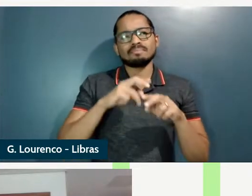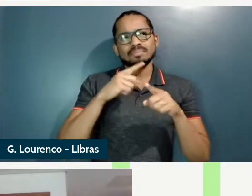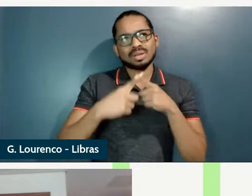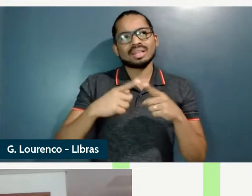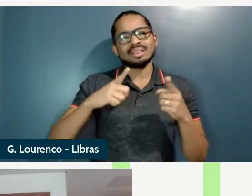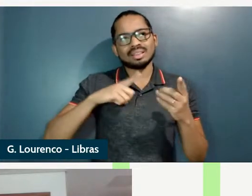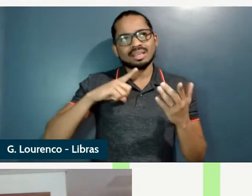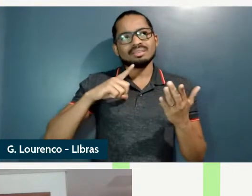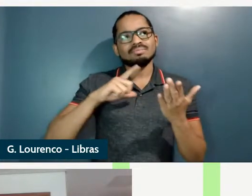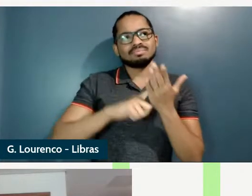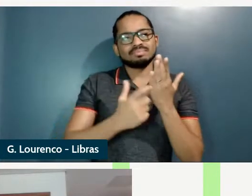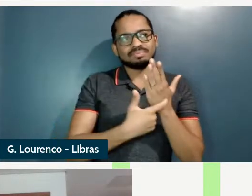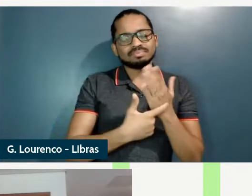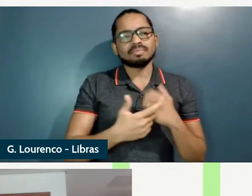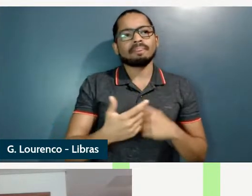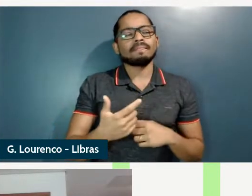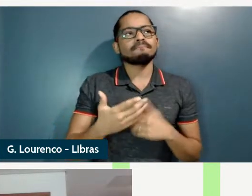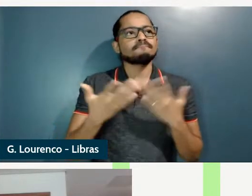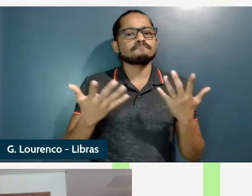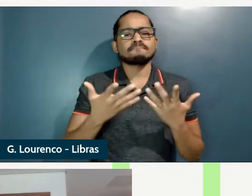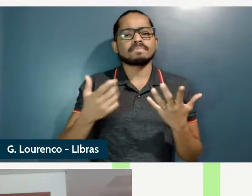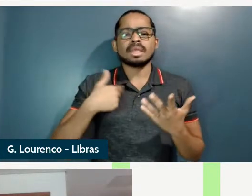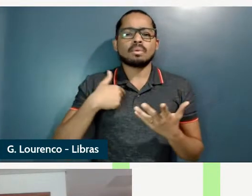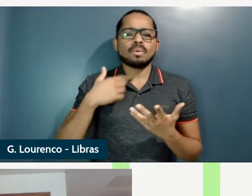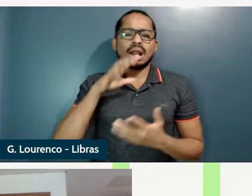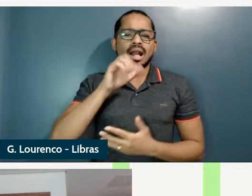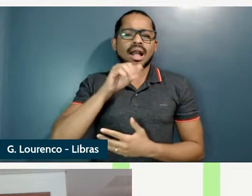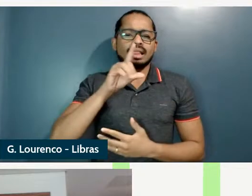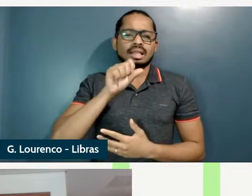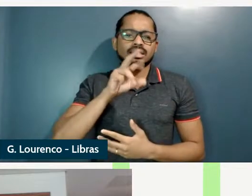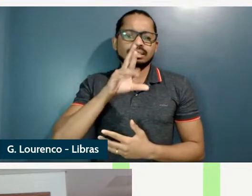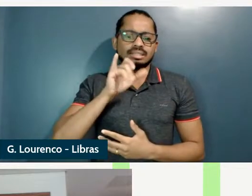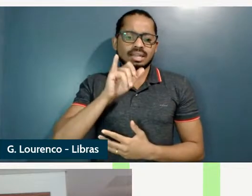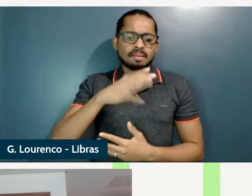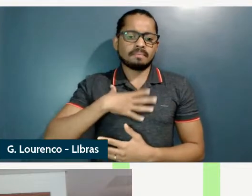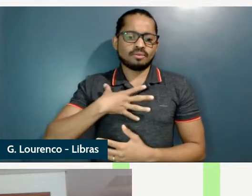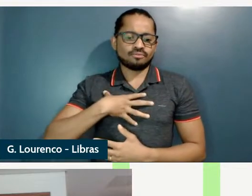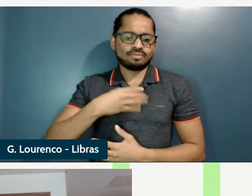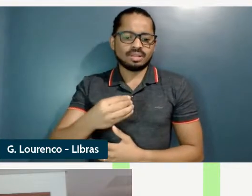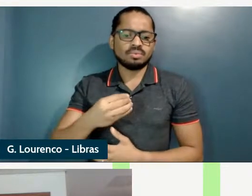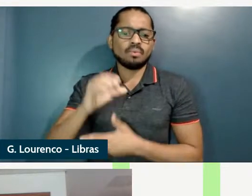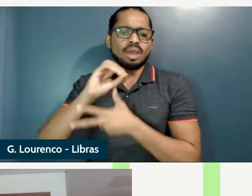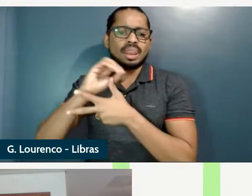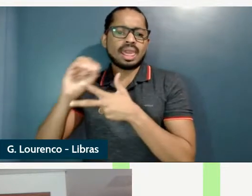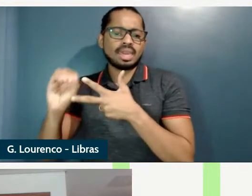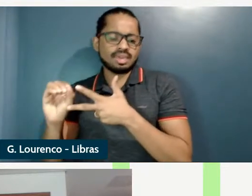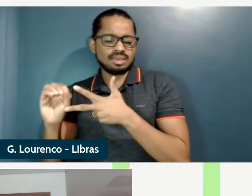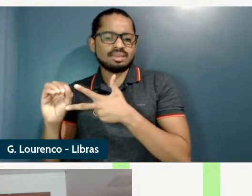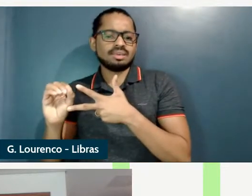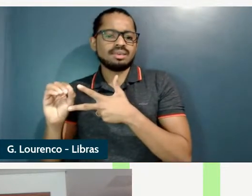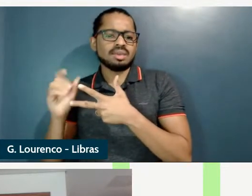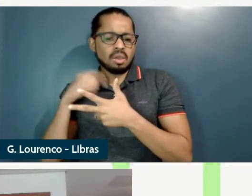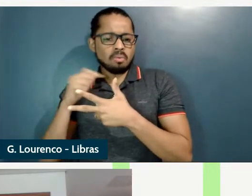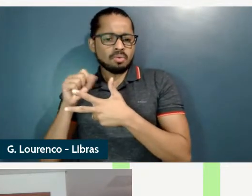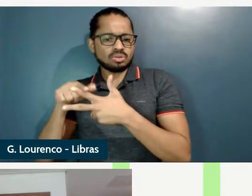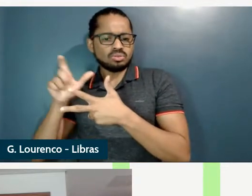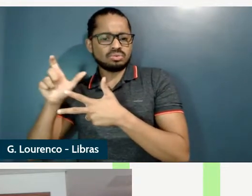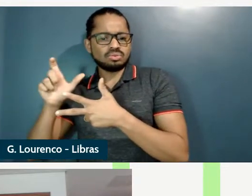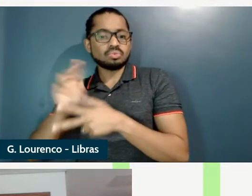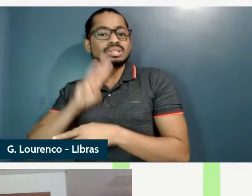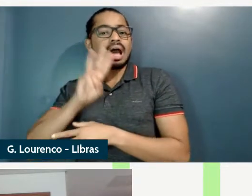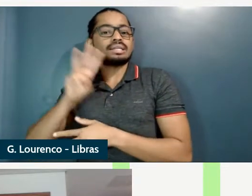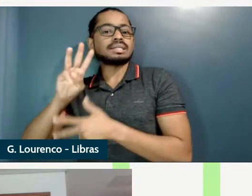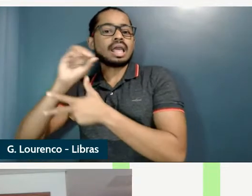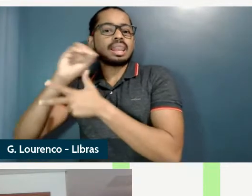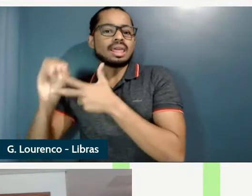cadastrei meu filho no Enem aí parece que o Enem no site do Enem o